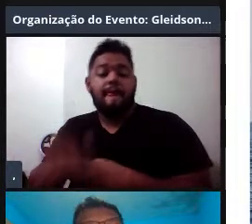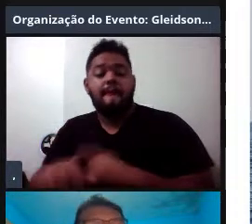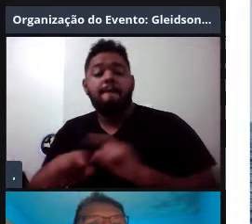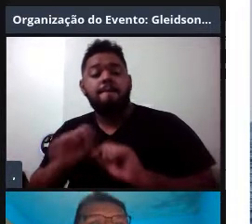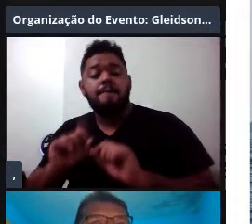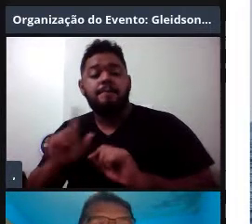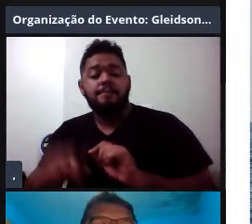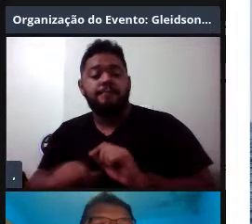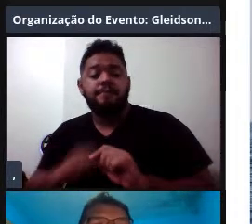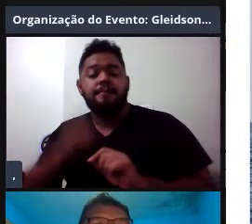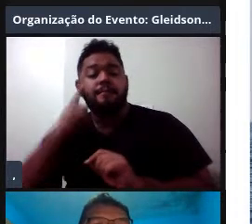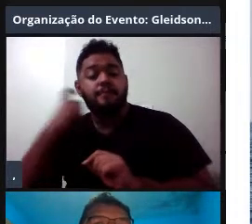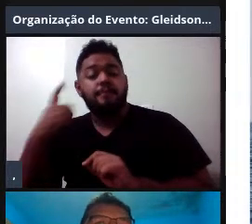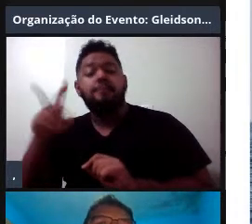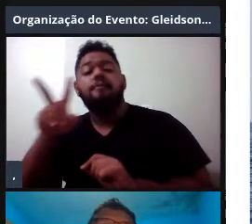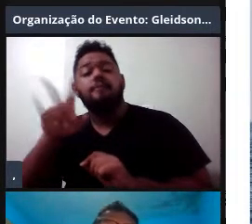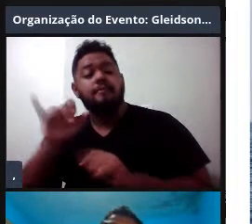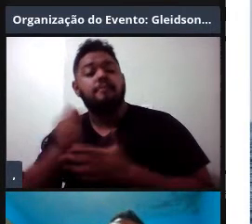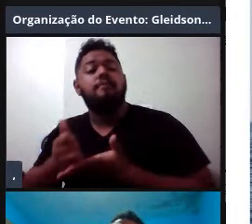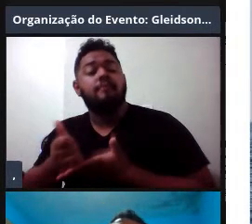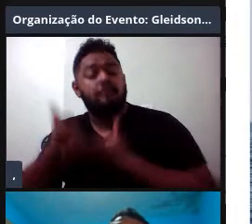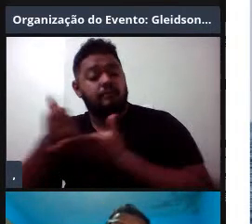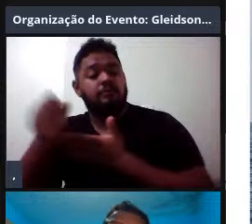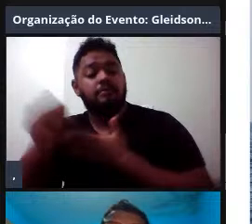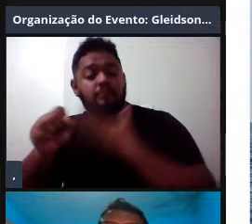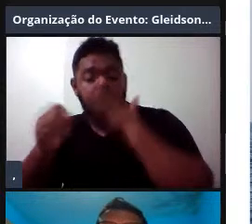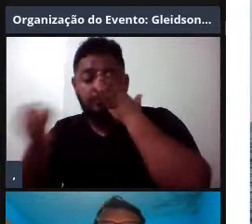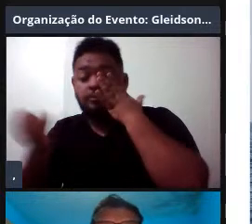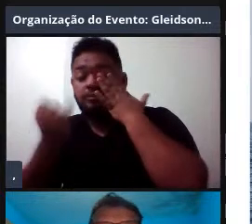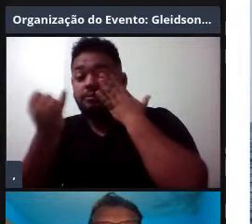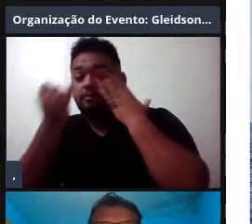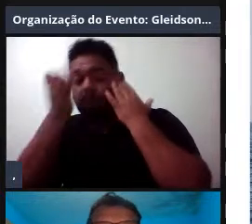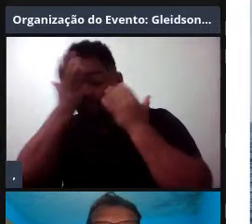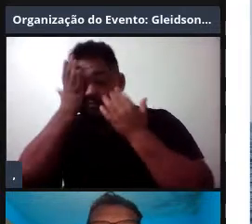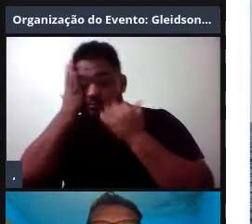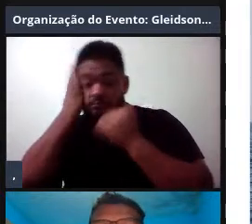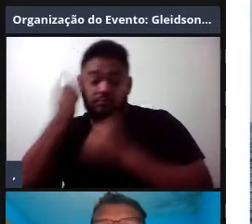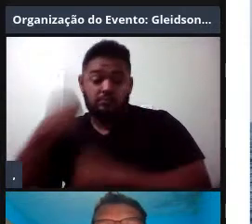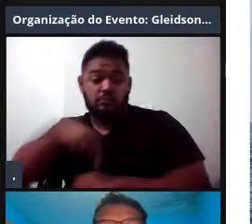assim, ela é extremamente importante, né? Dentro da biologia animal.